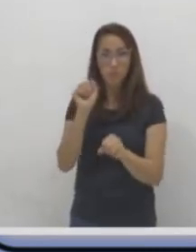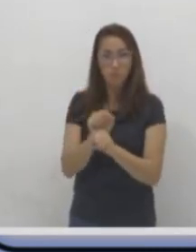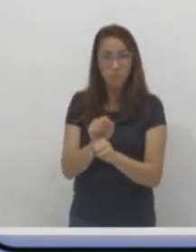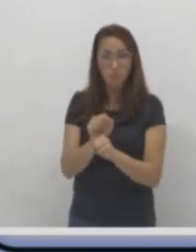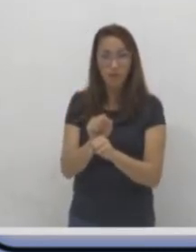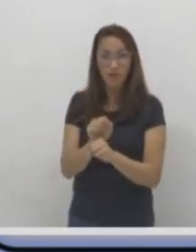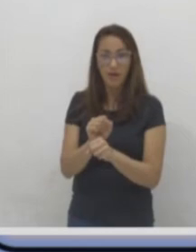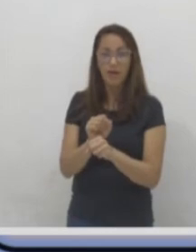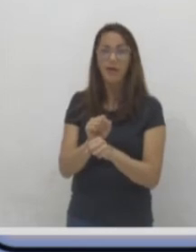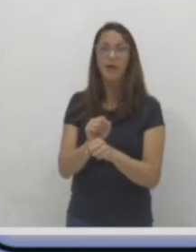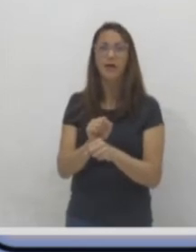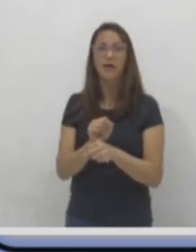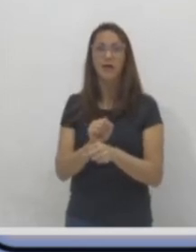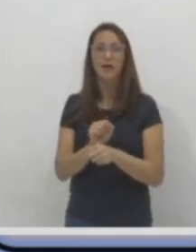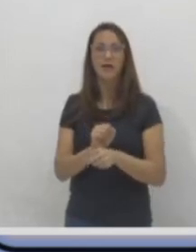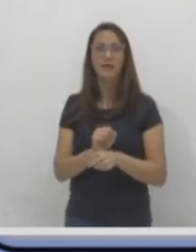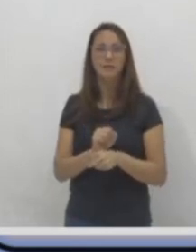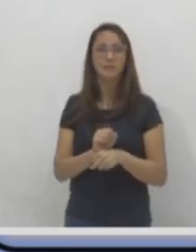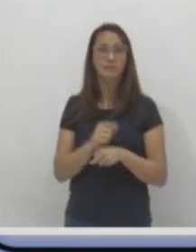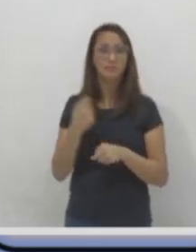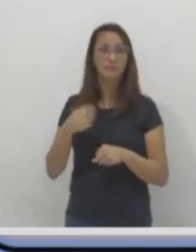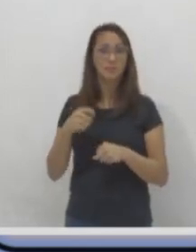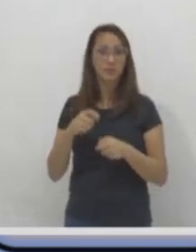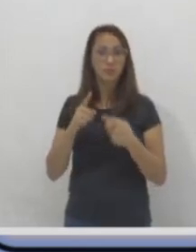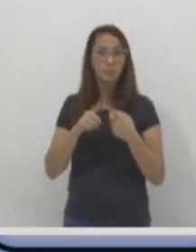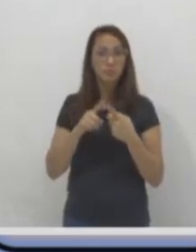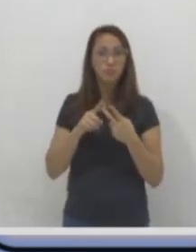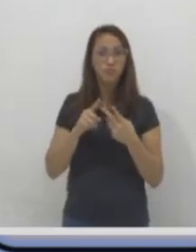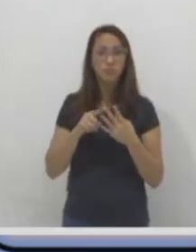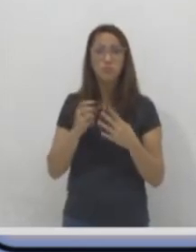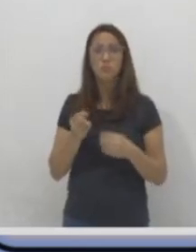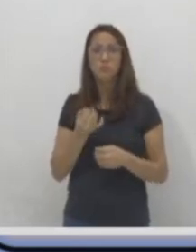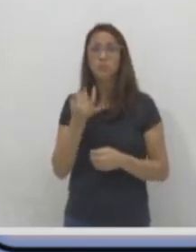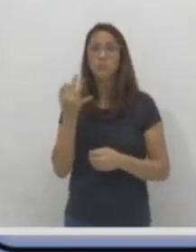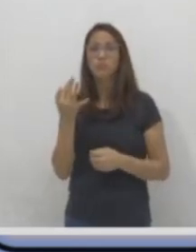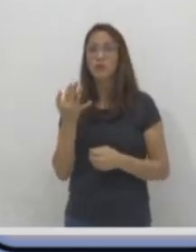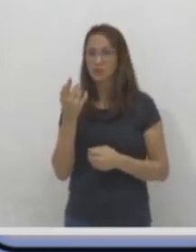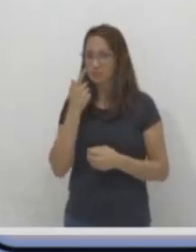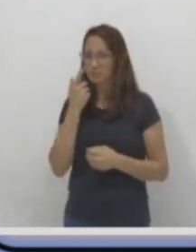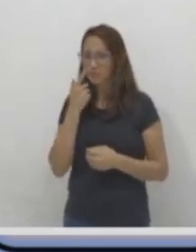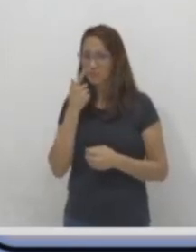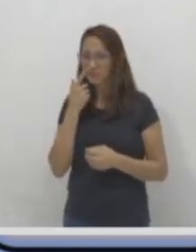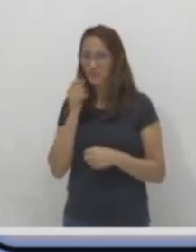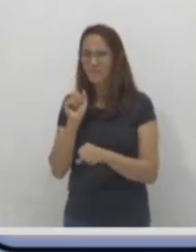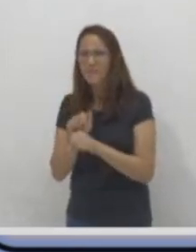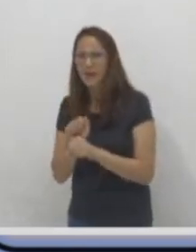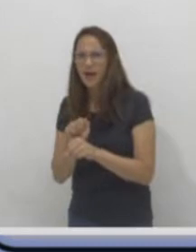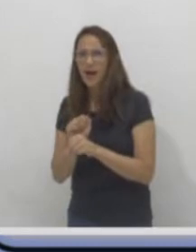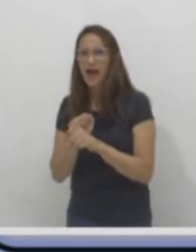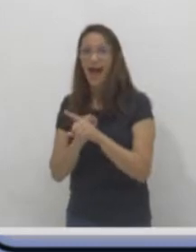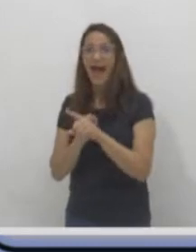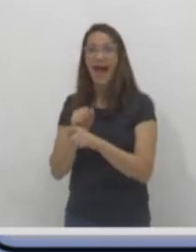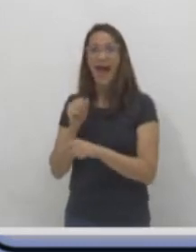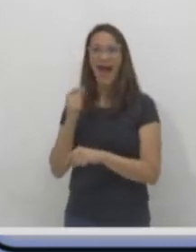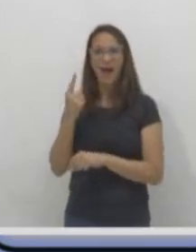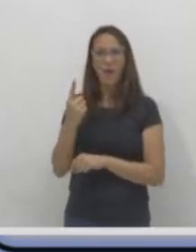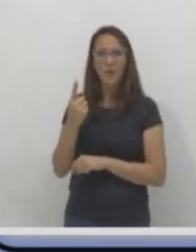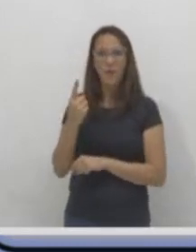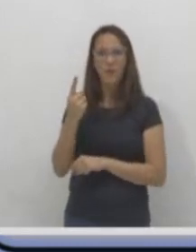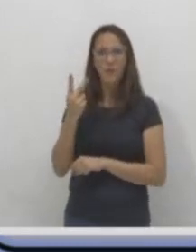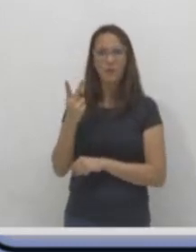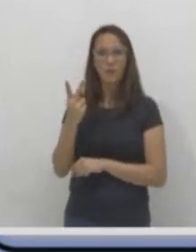qual foi a quantidade que deu. Parou o dado. Vamos ver? Opa, vamos ver quanto foi que deu. Um,